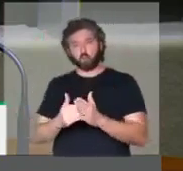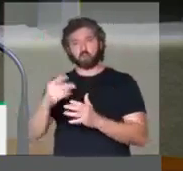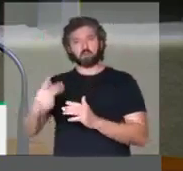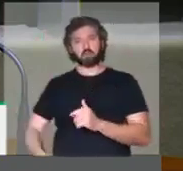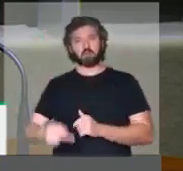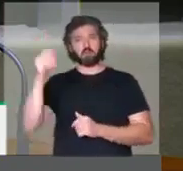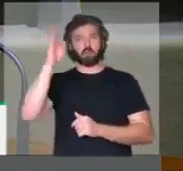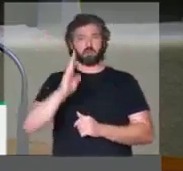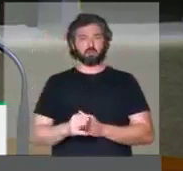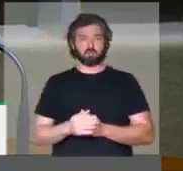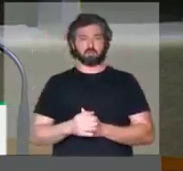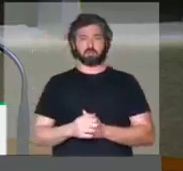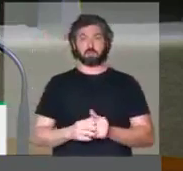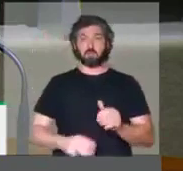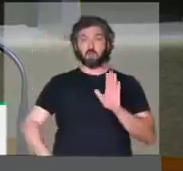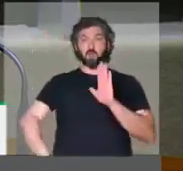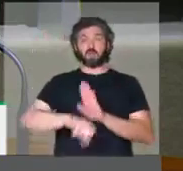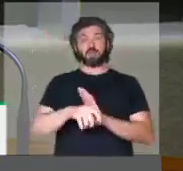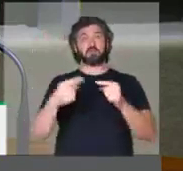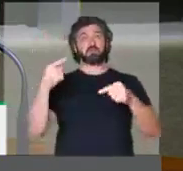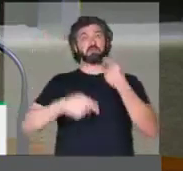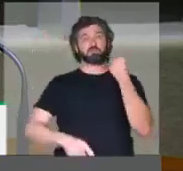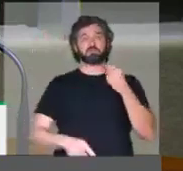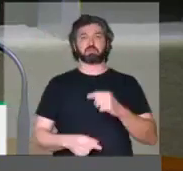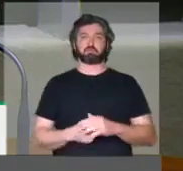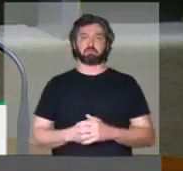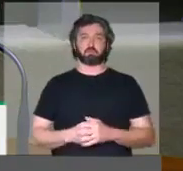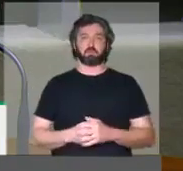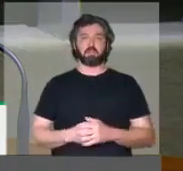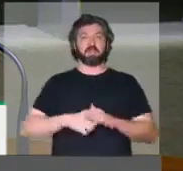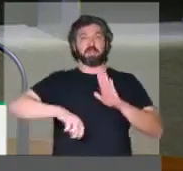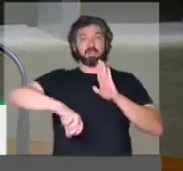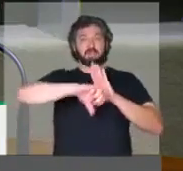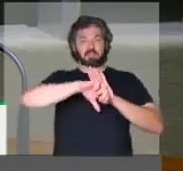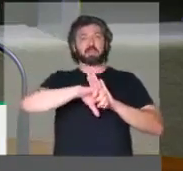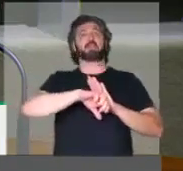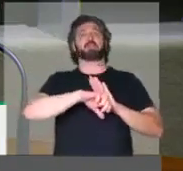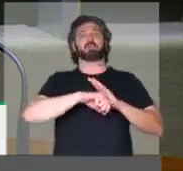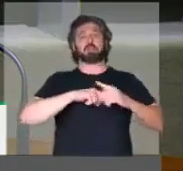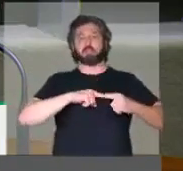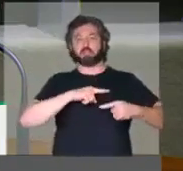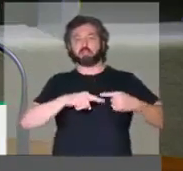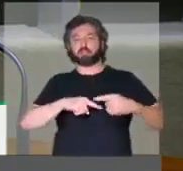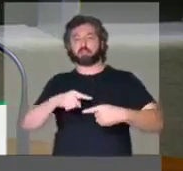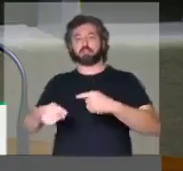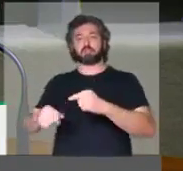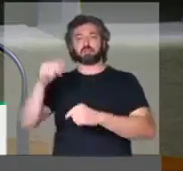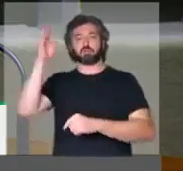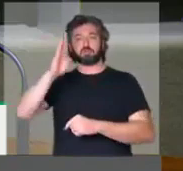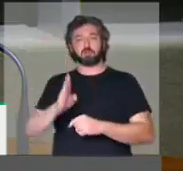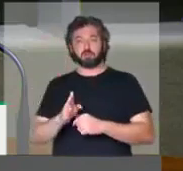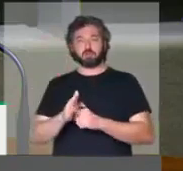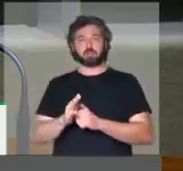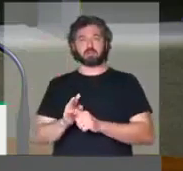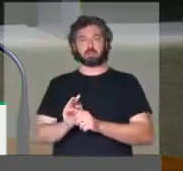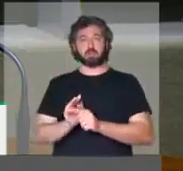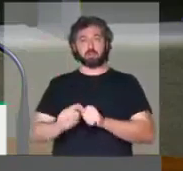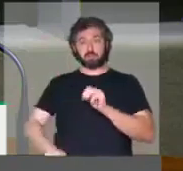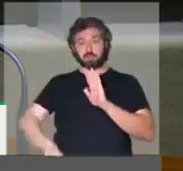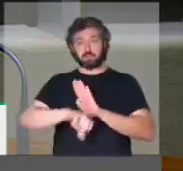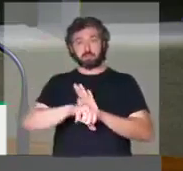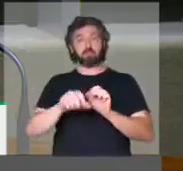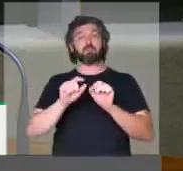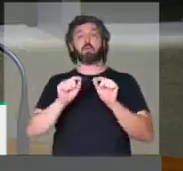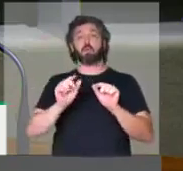nosso país. Um crime de lesa pátria, um crime que afeta gerações de brasileiros, um crime que coloca